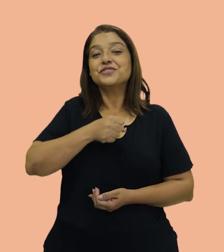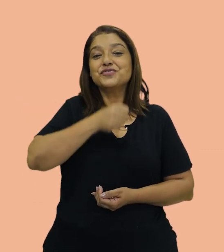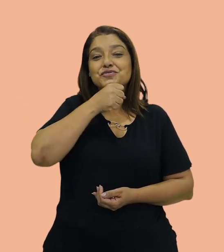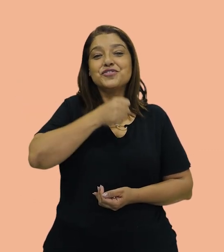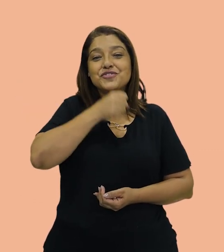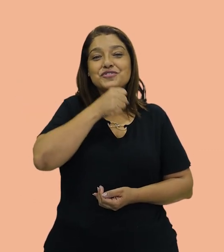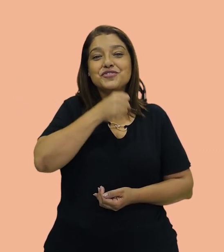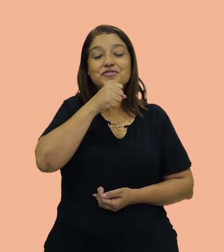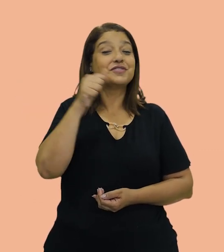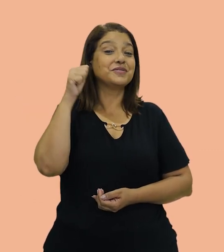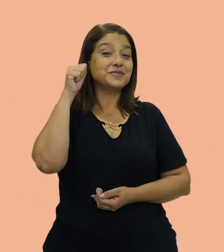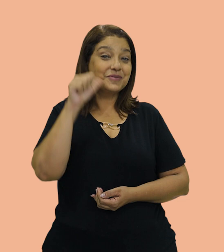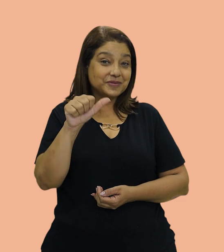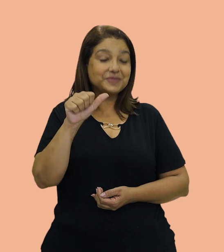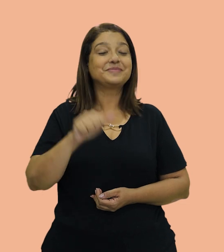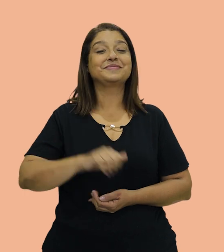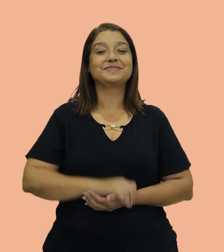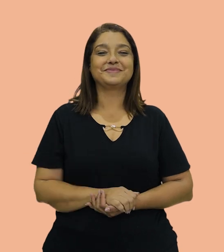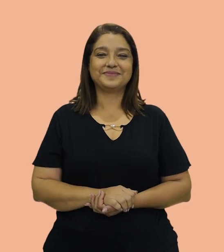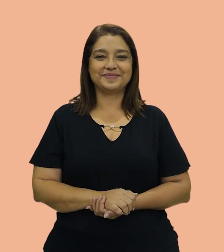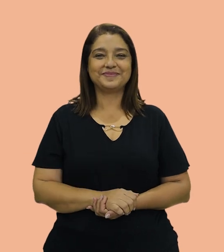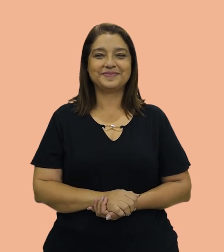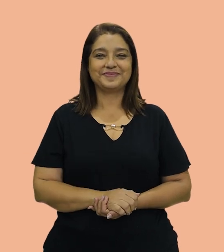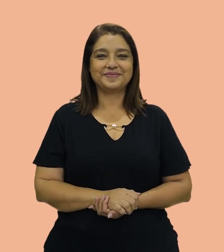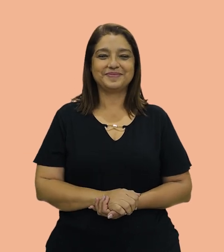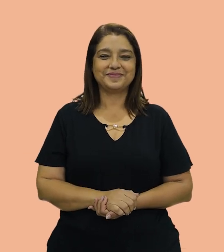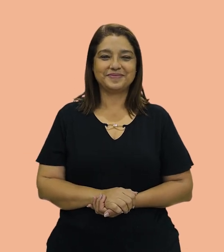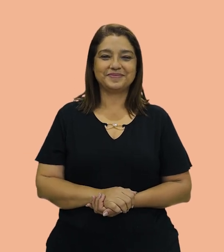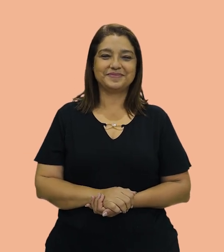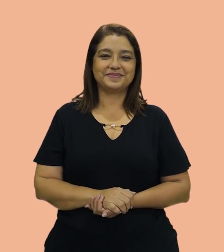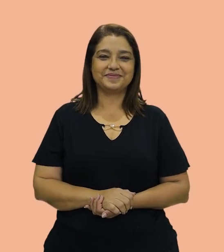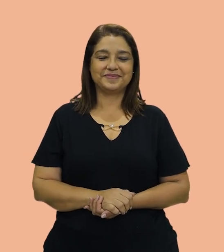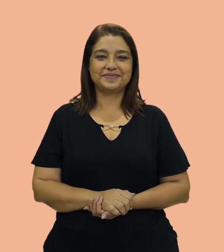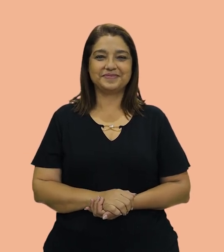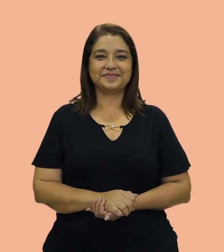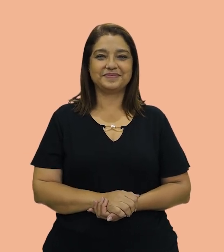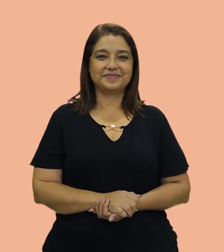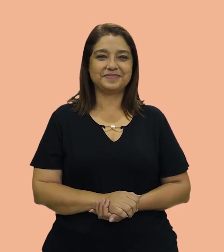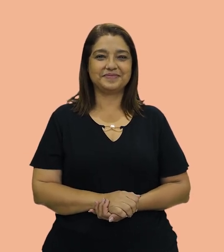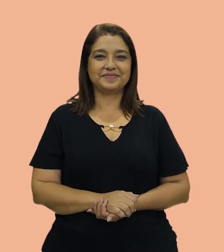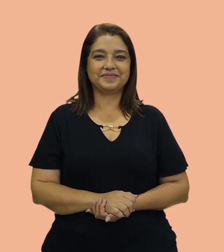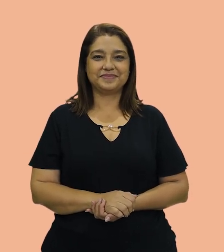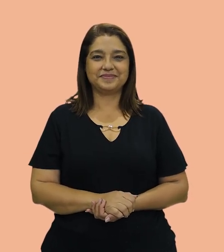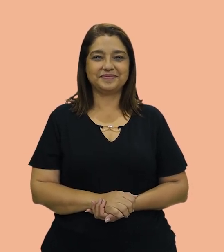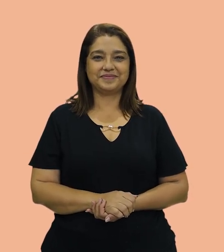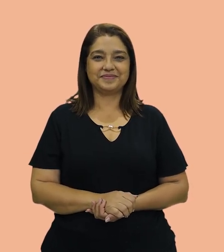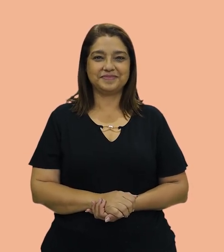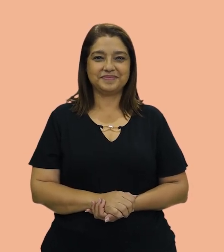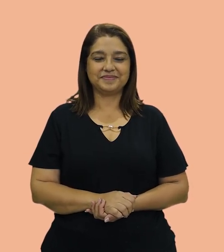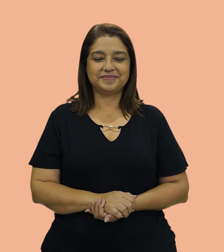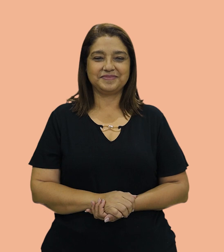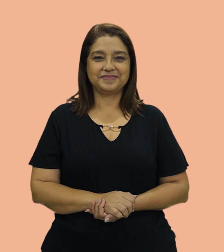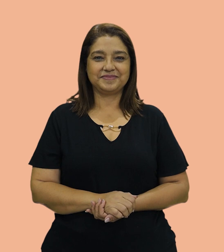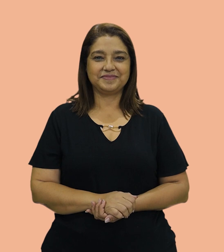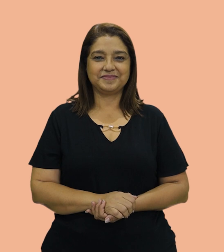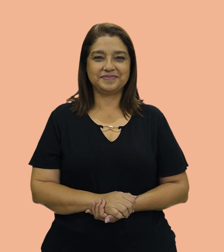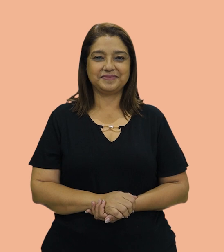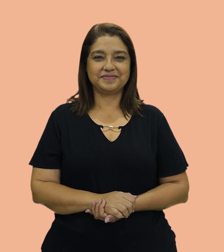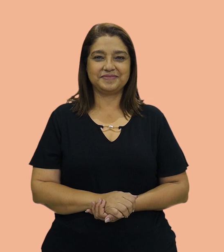Grandmother. Que é grandma. Ok? Grandmother. Ok? Next one.